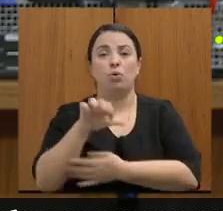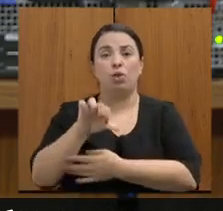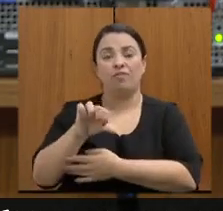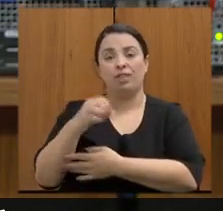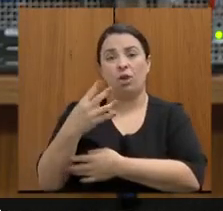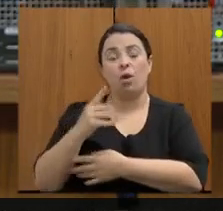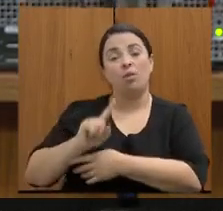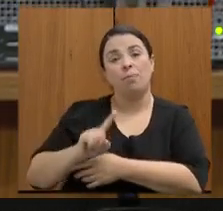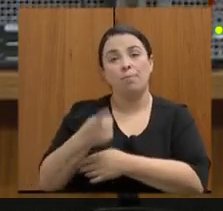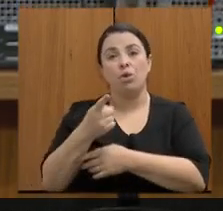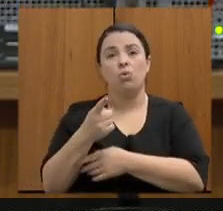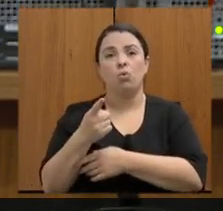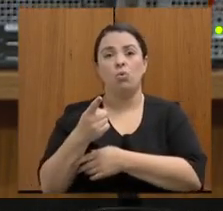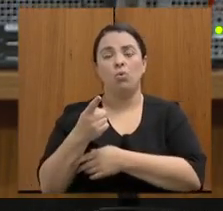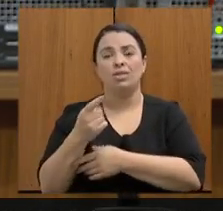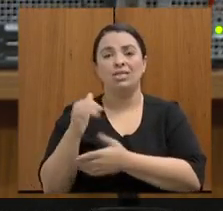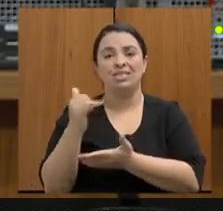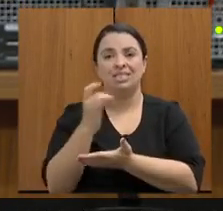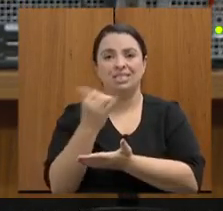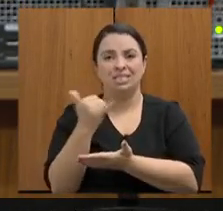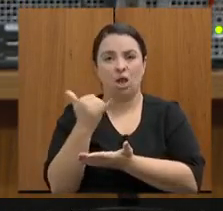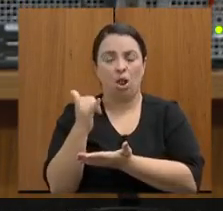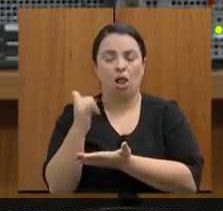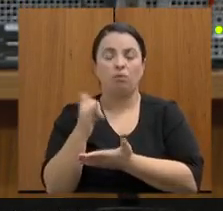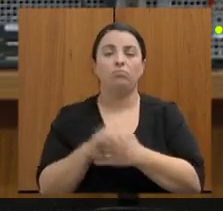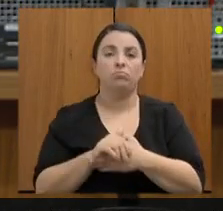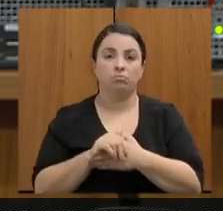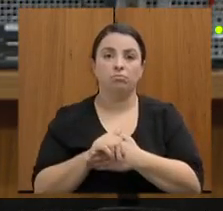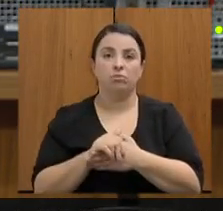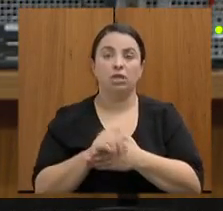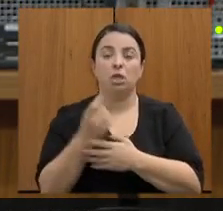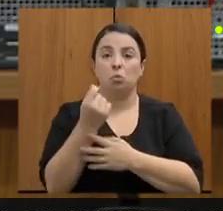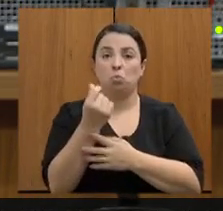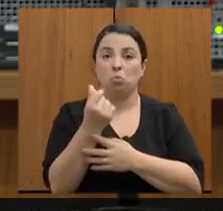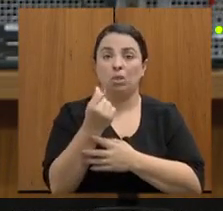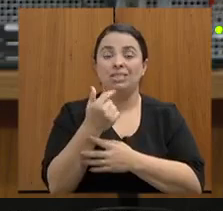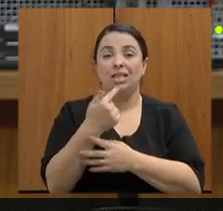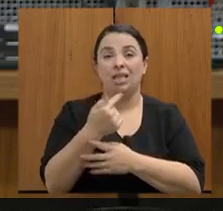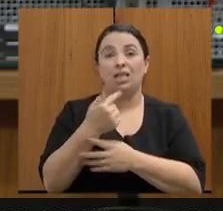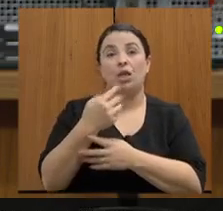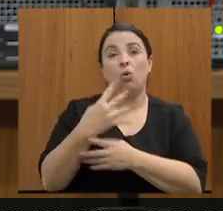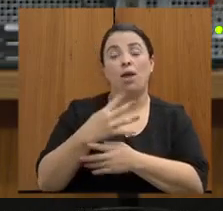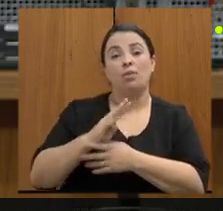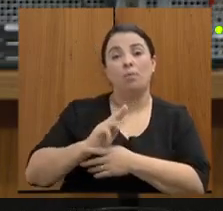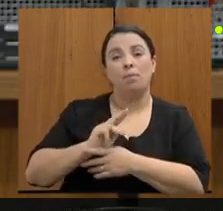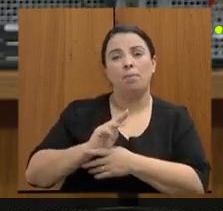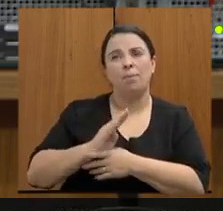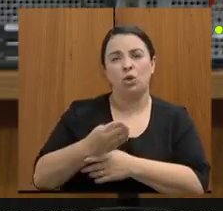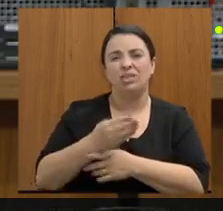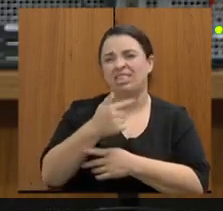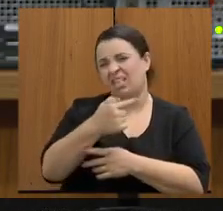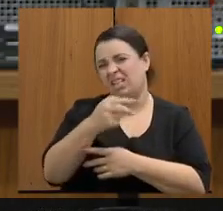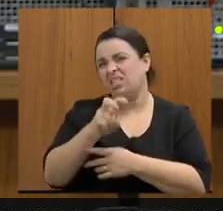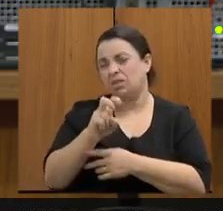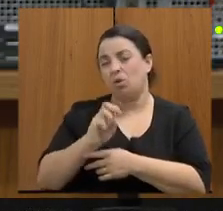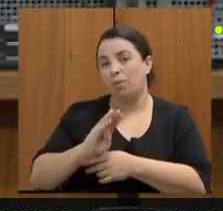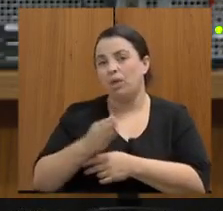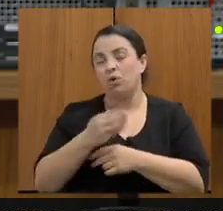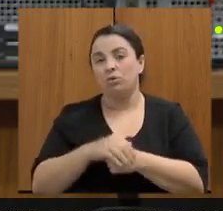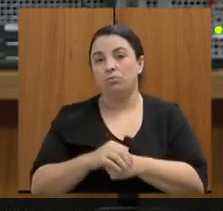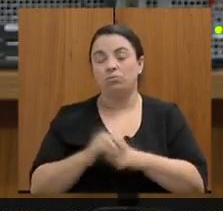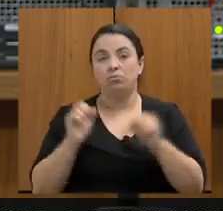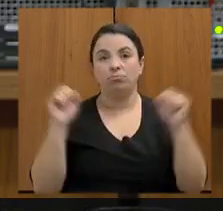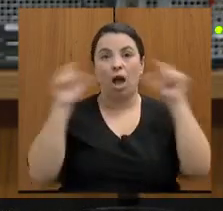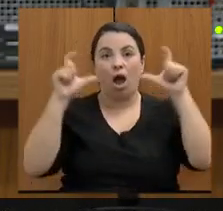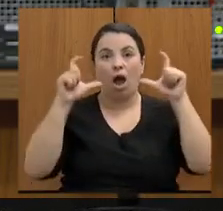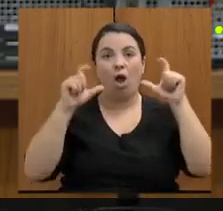celulares que deu o total de 74 milhões 75 milhões o que espantou a gente foi que os